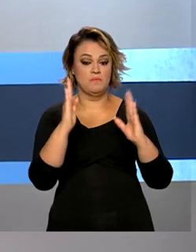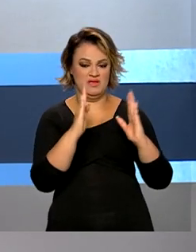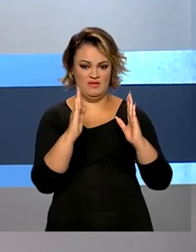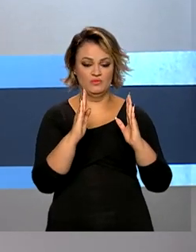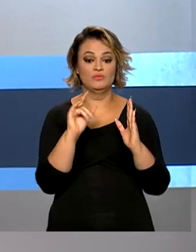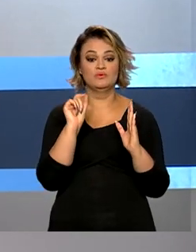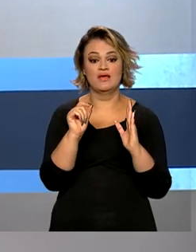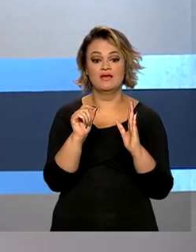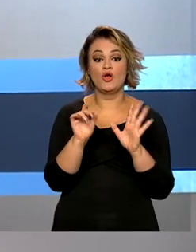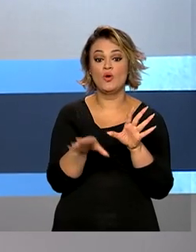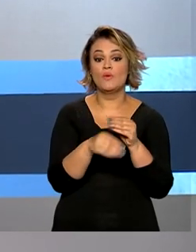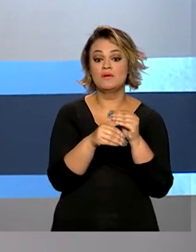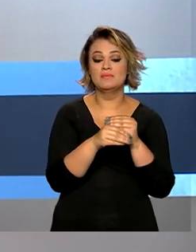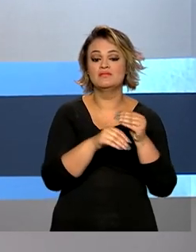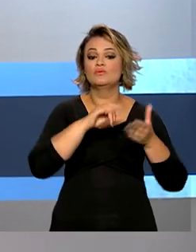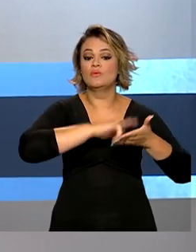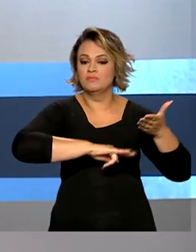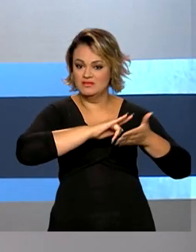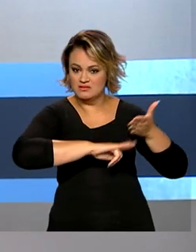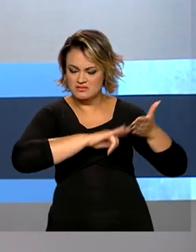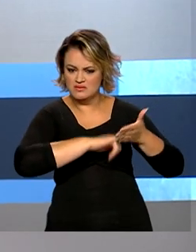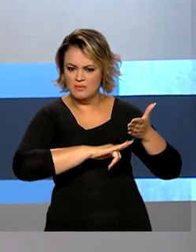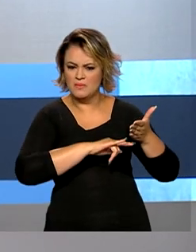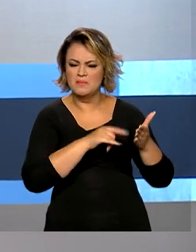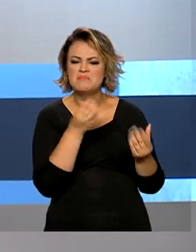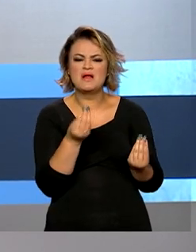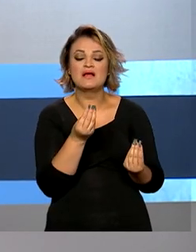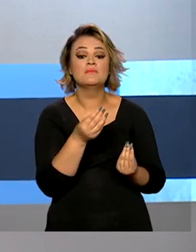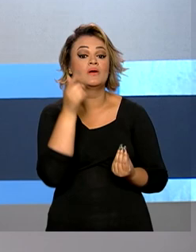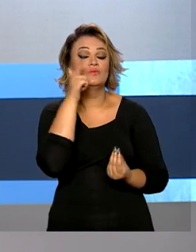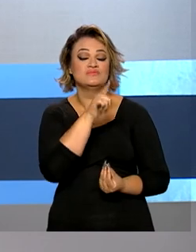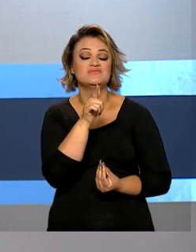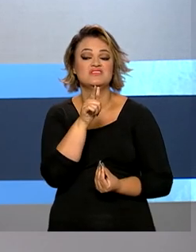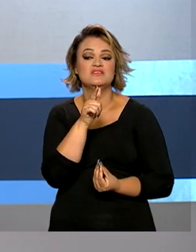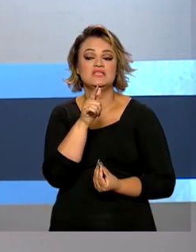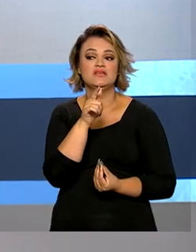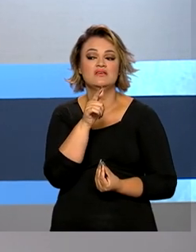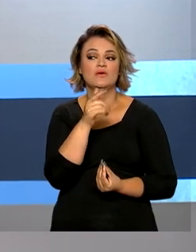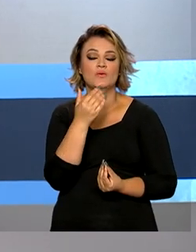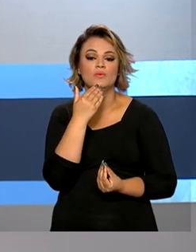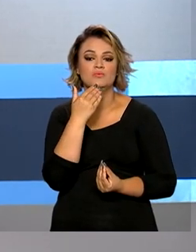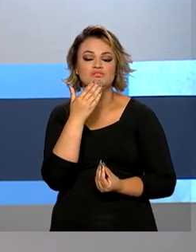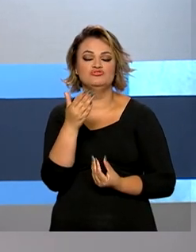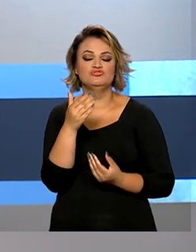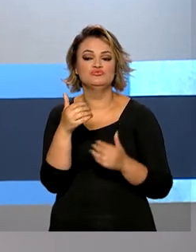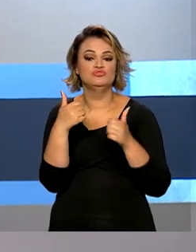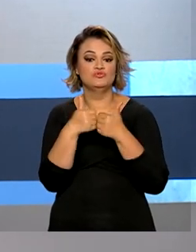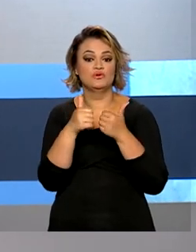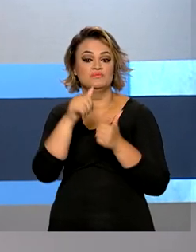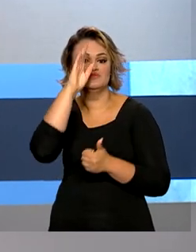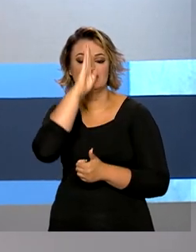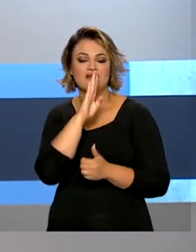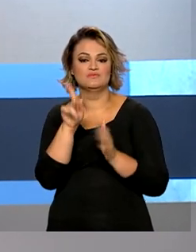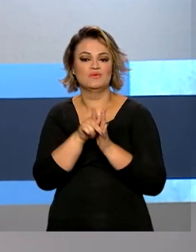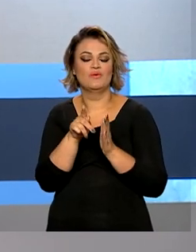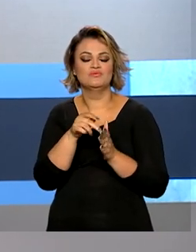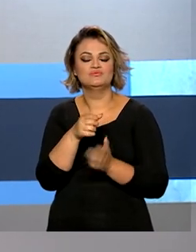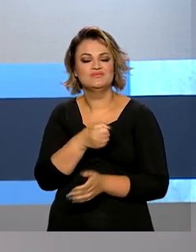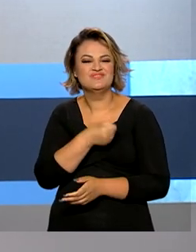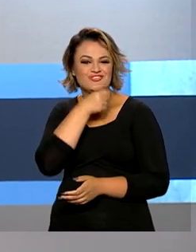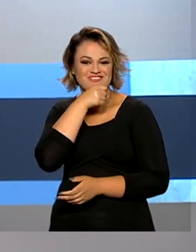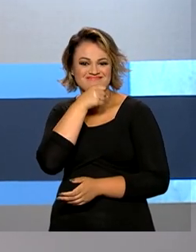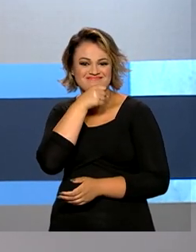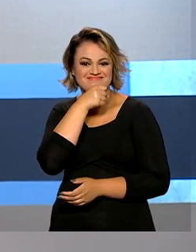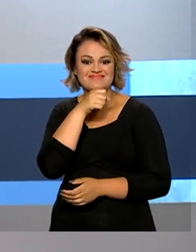Distrito Federal complementarem a documentação para solicitar o recurso do transporte público urbano gratuito de idosos. A